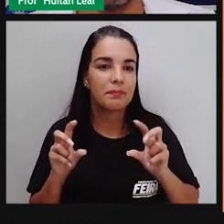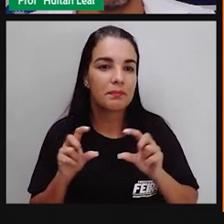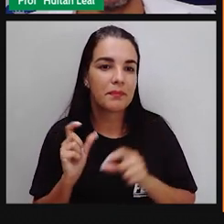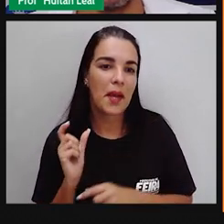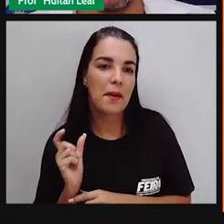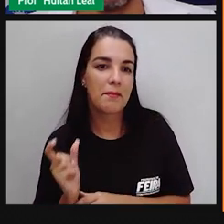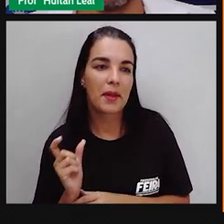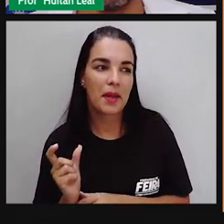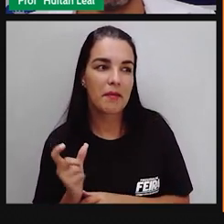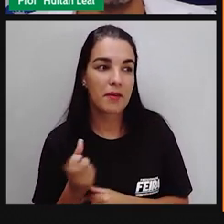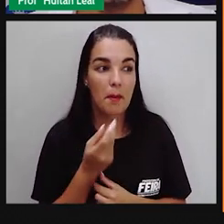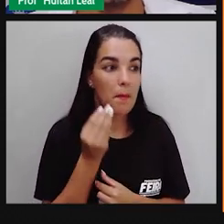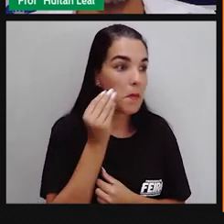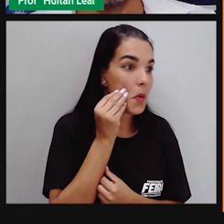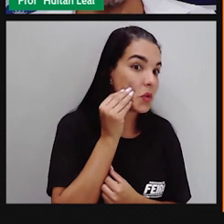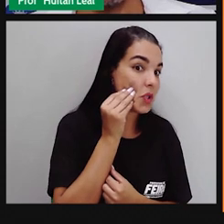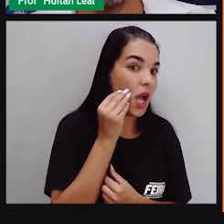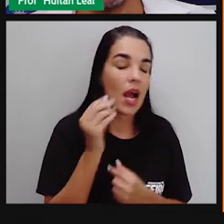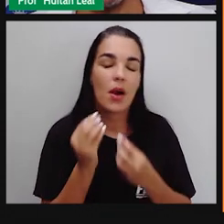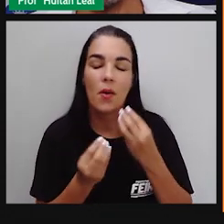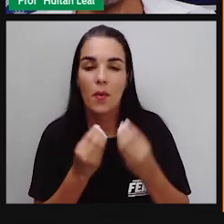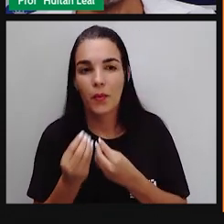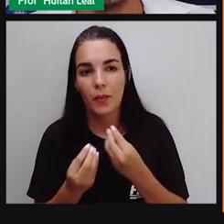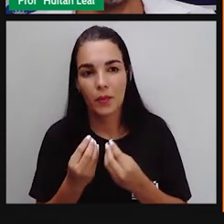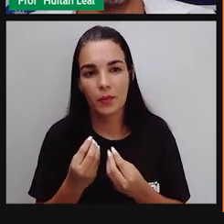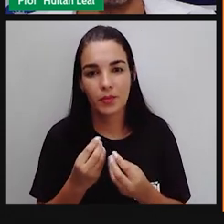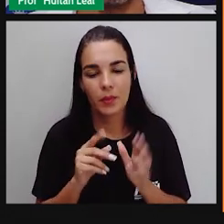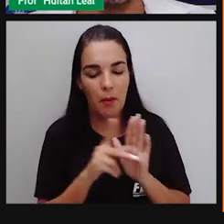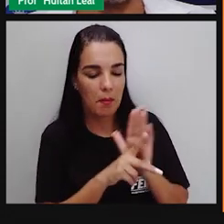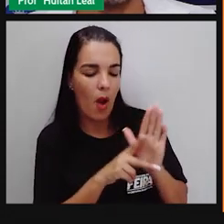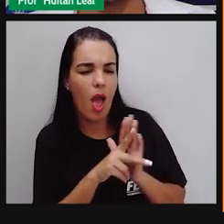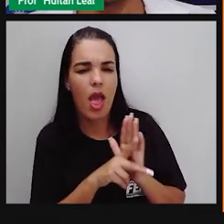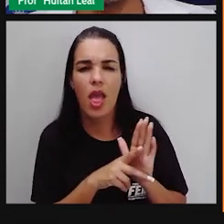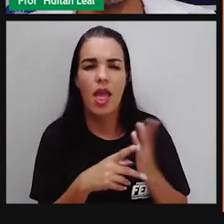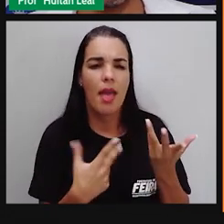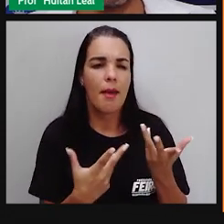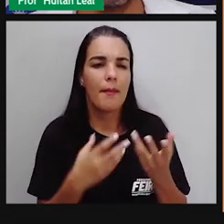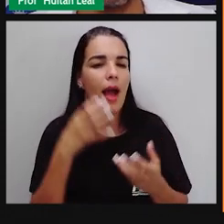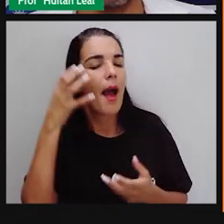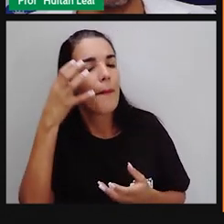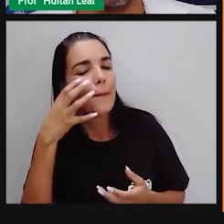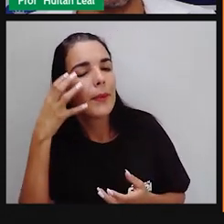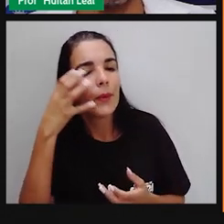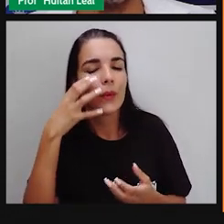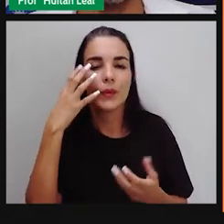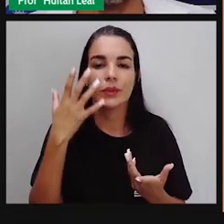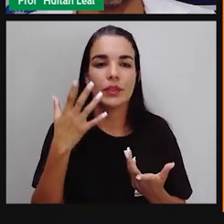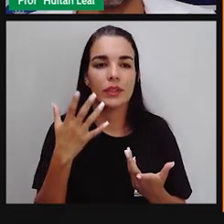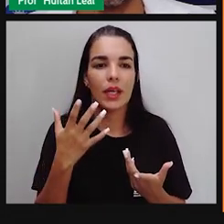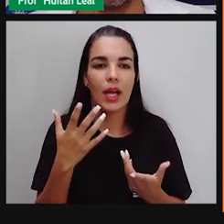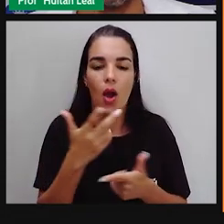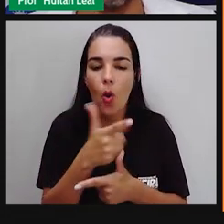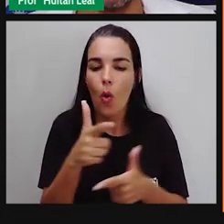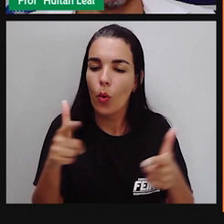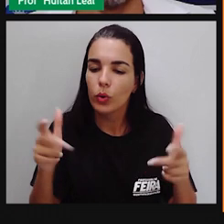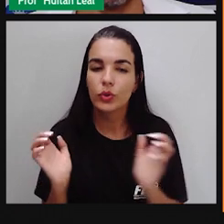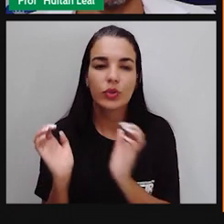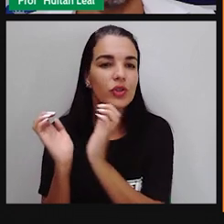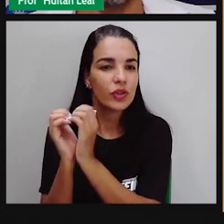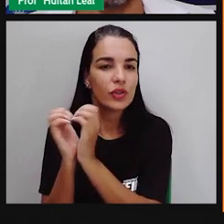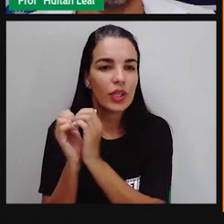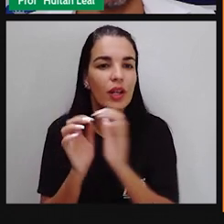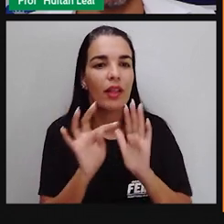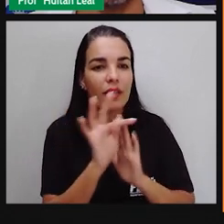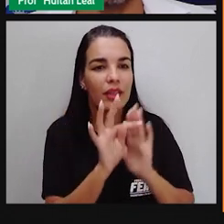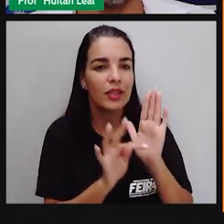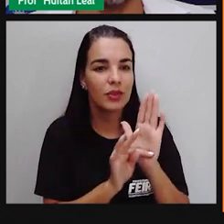expressado em um poema, em uma música e em outros gêneros textuais também.